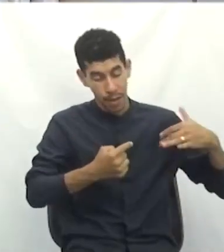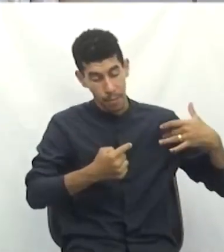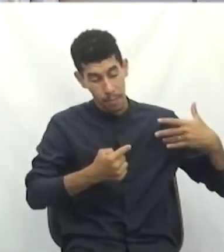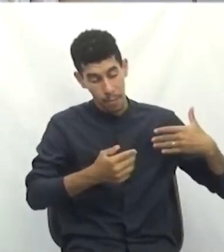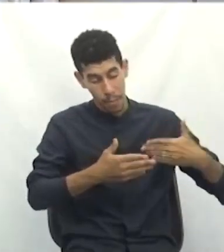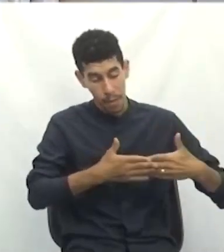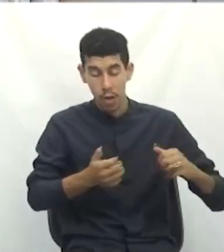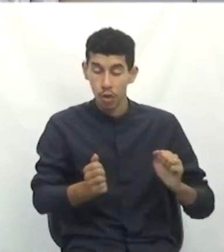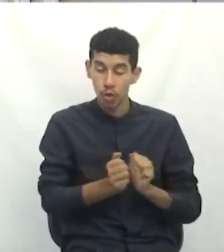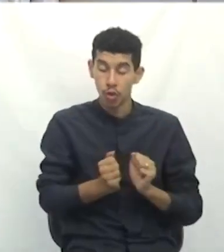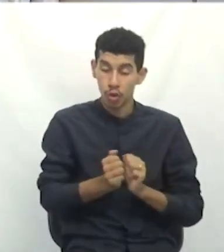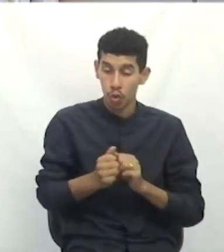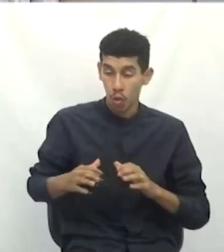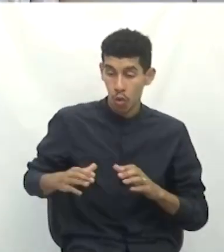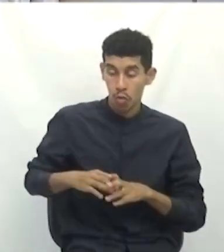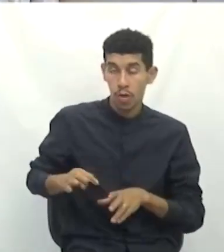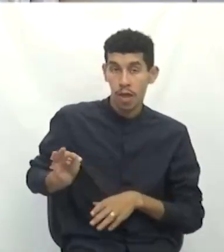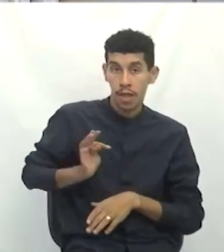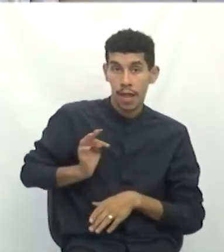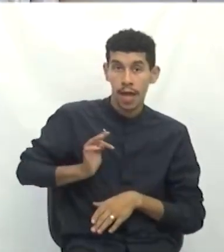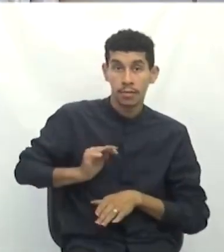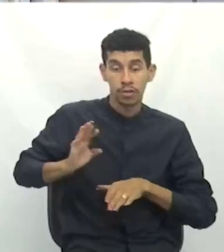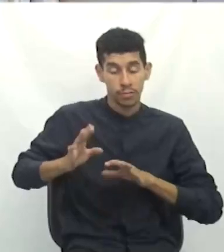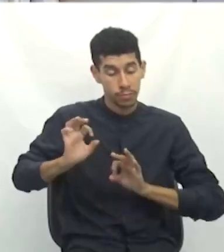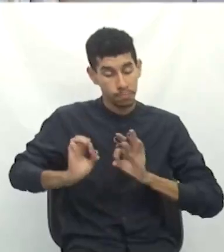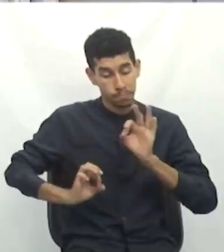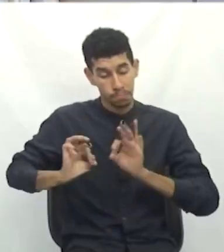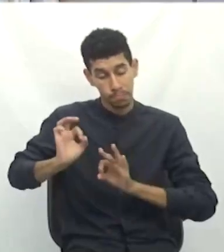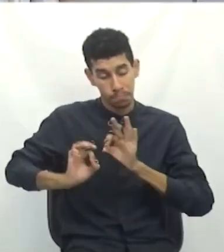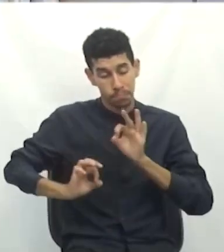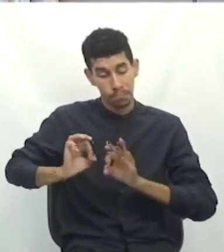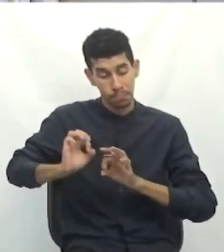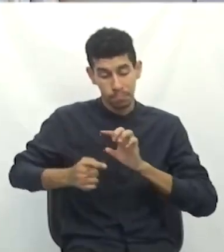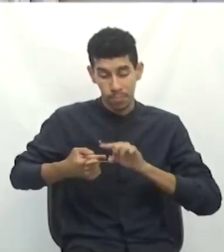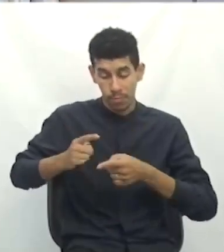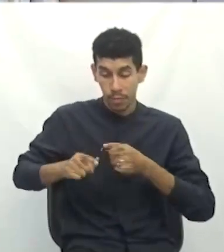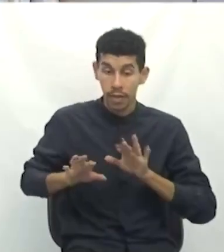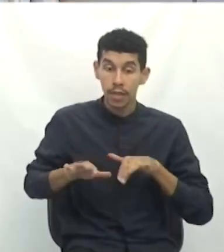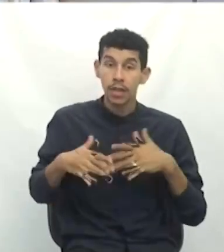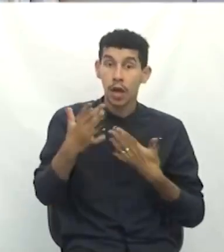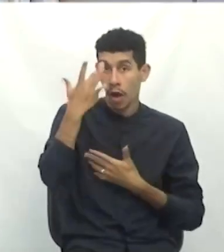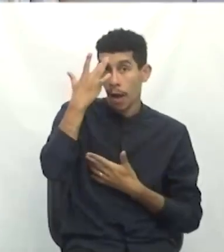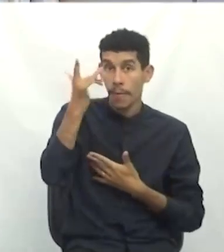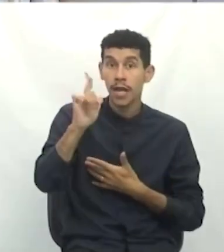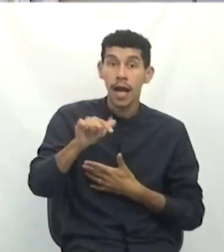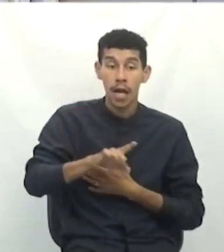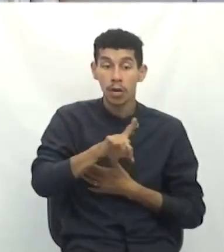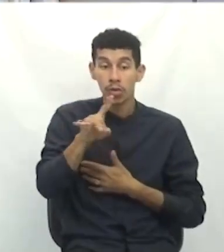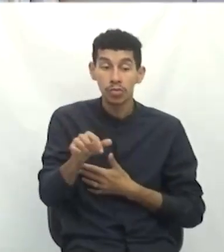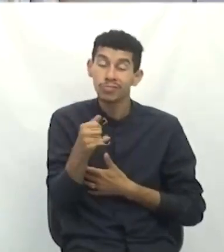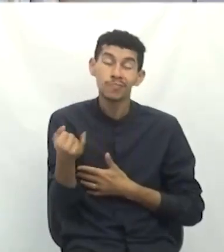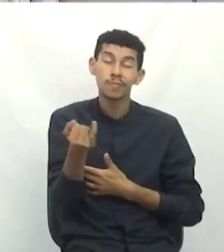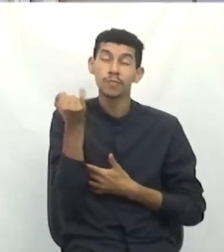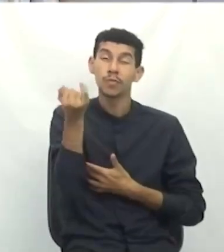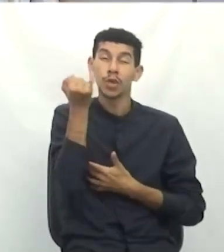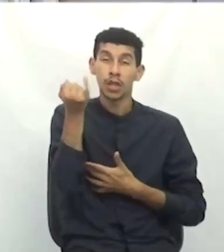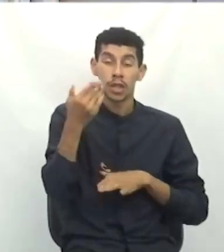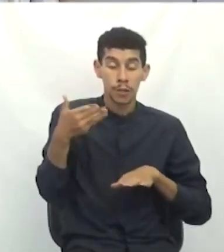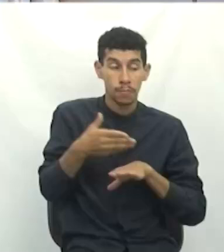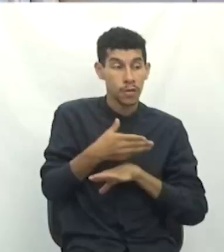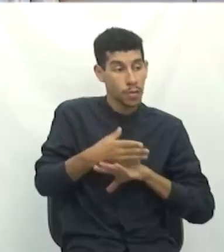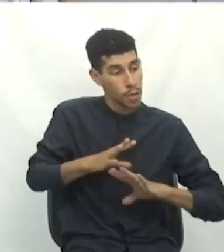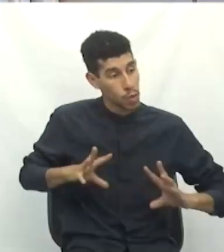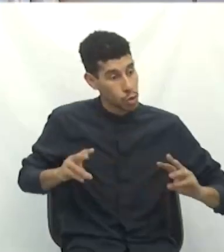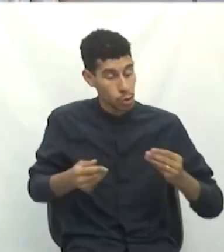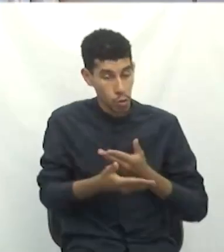junto com a equipe técnica, que veio elaborando também. Então, o dia de amanhã, ele é de suma importância e de participação,